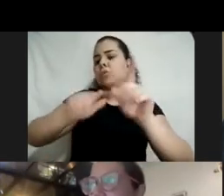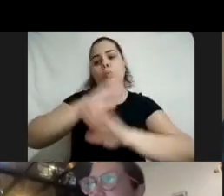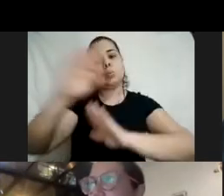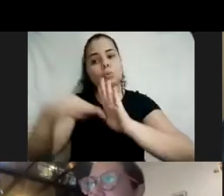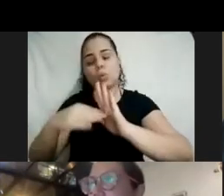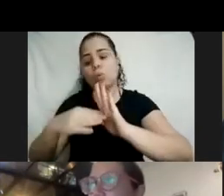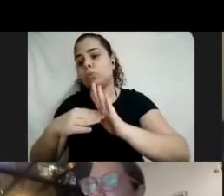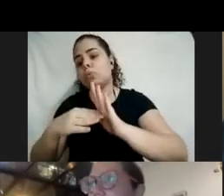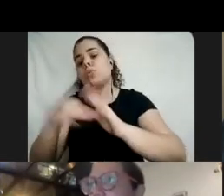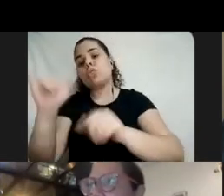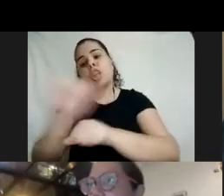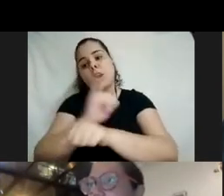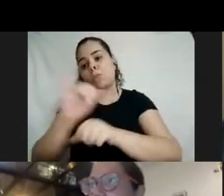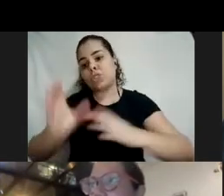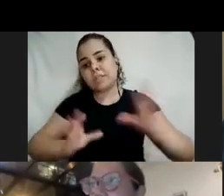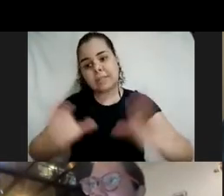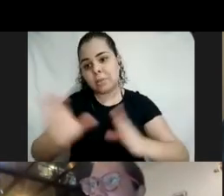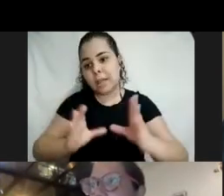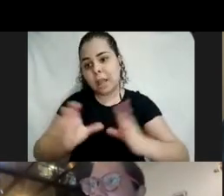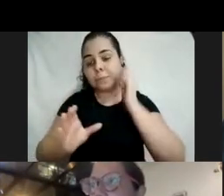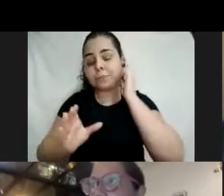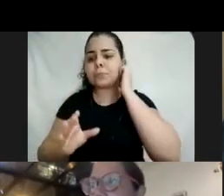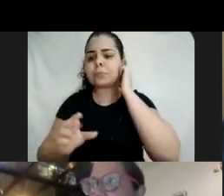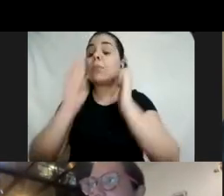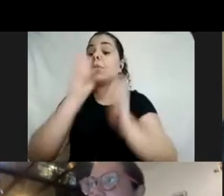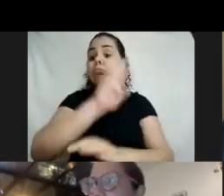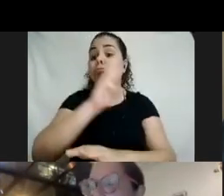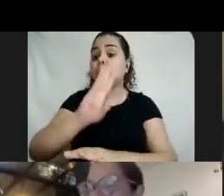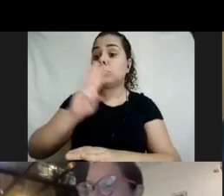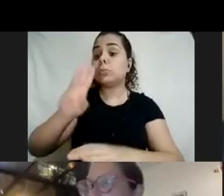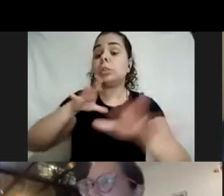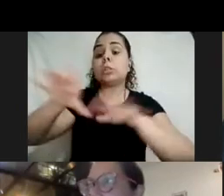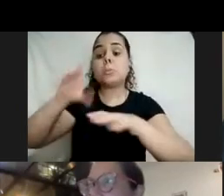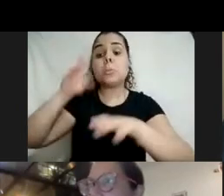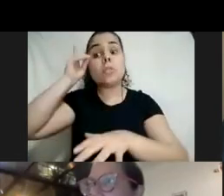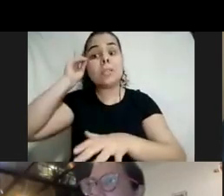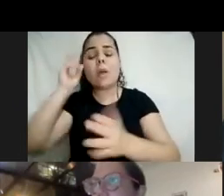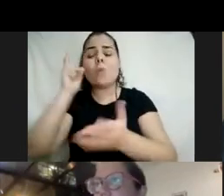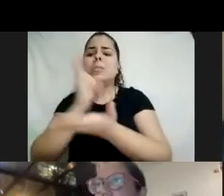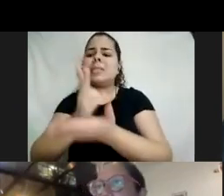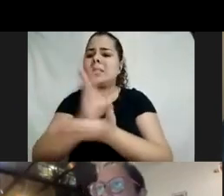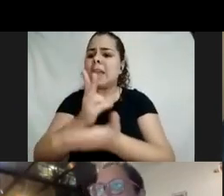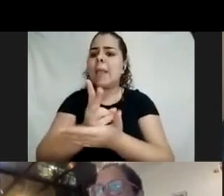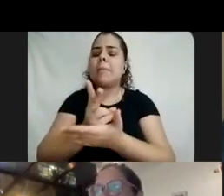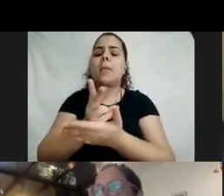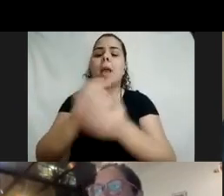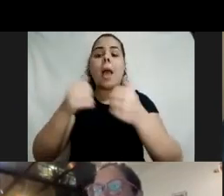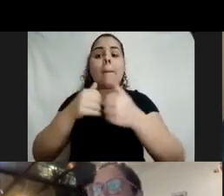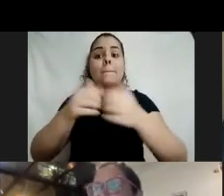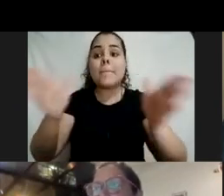Sabelina falou. o site do Movimento Dá é um espaço sempre aberto para receber as